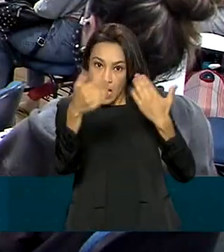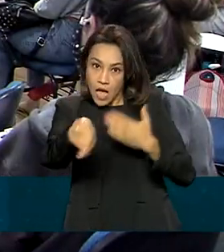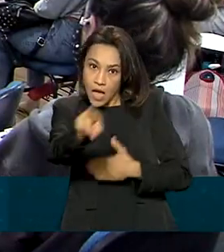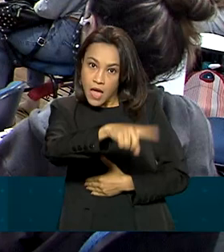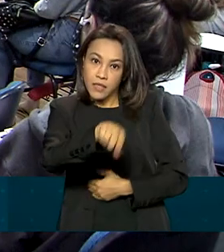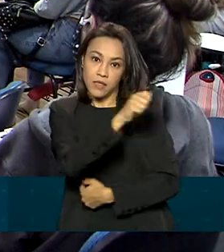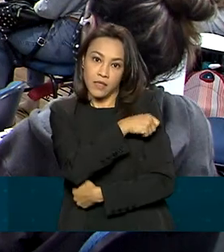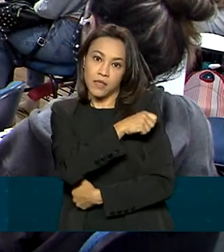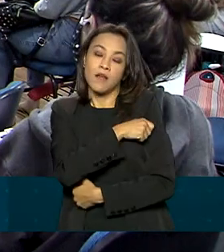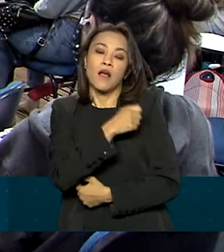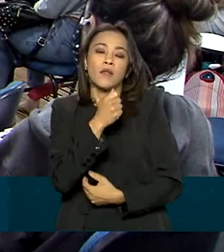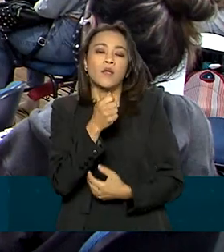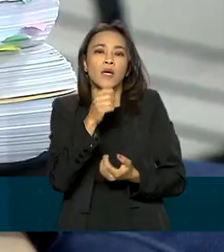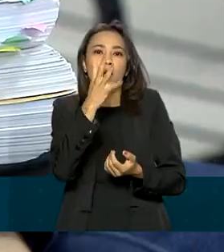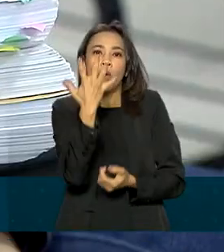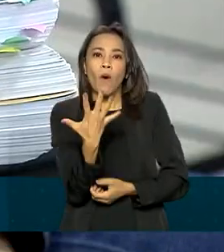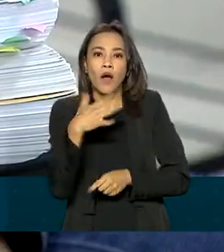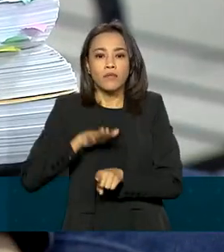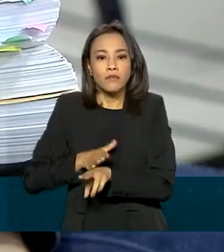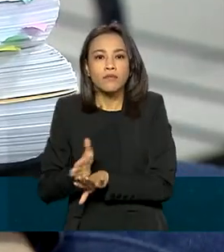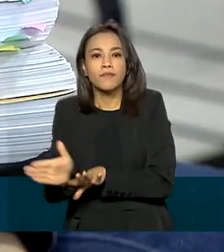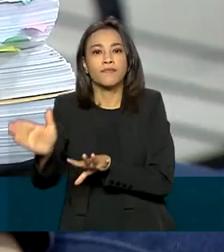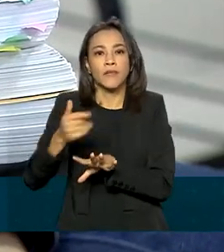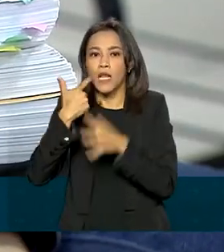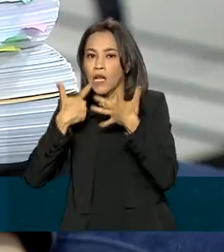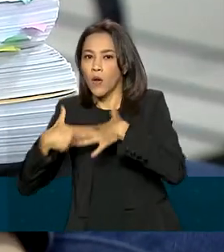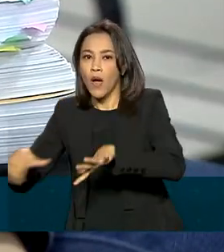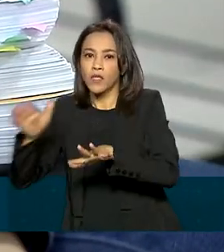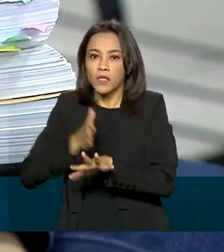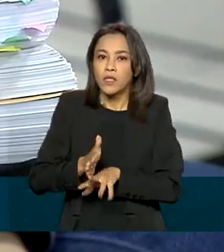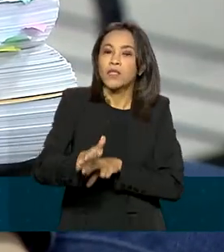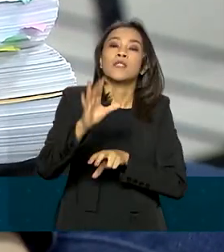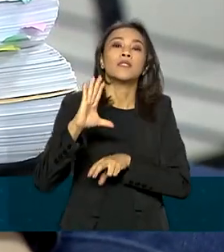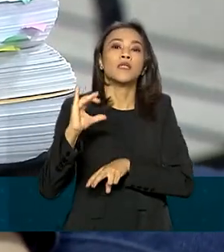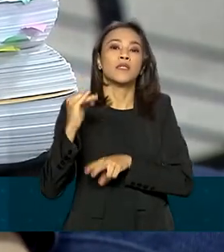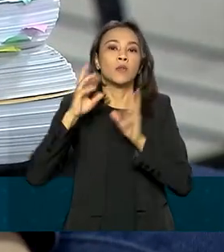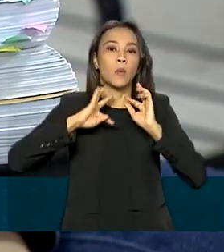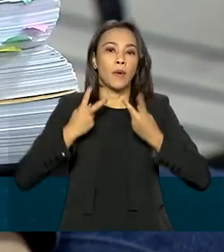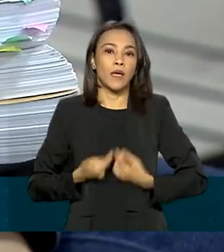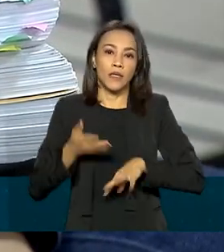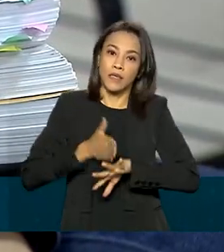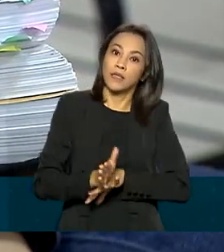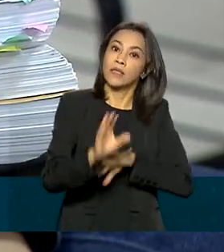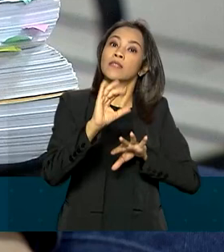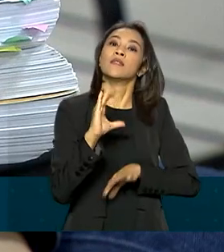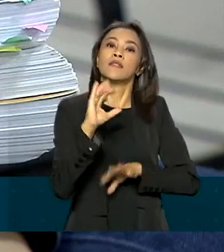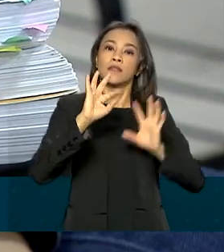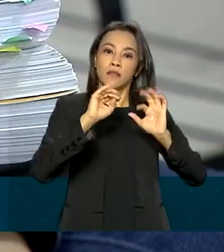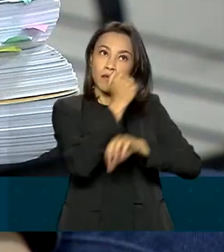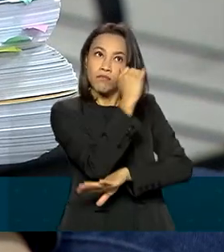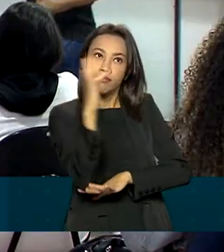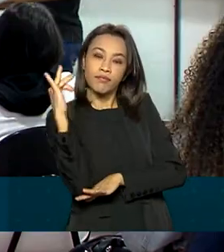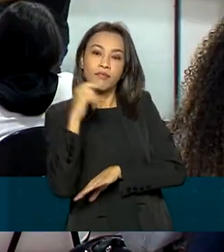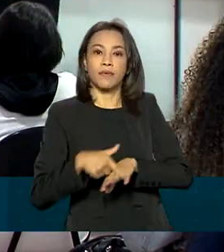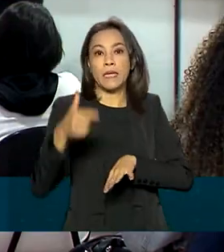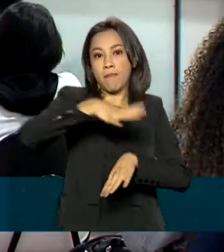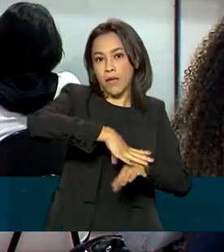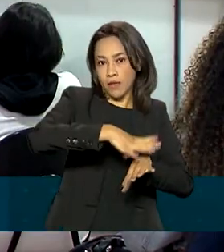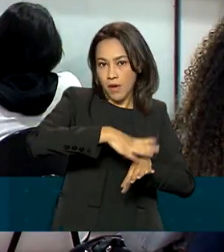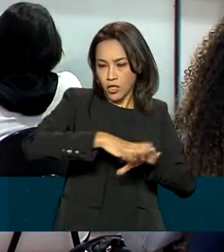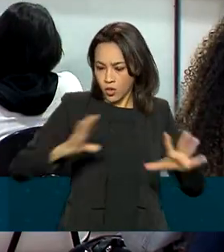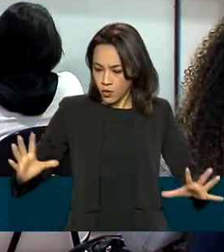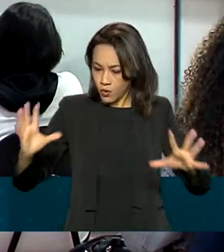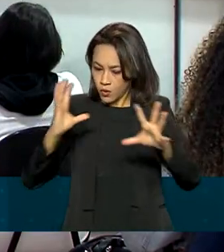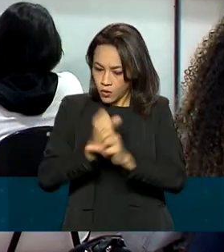quatro áreas do conhecimento, linguagens, ciências humanas, ciências da natureza e matemática, que ao